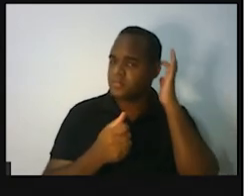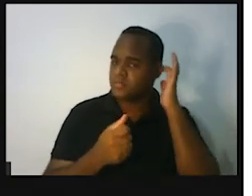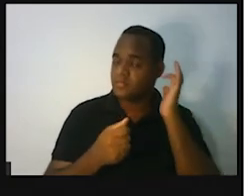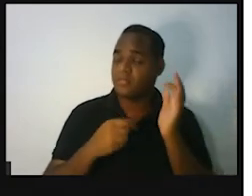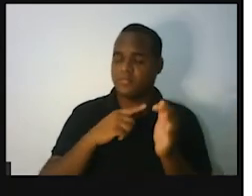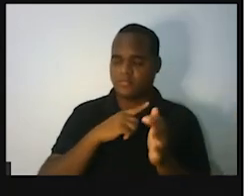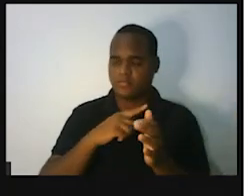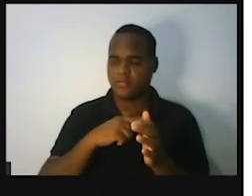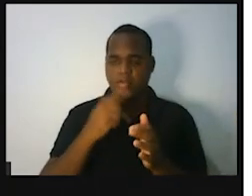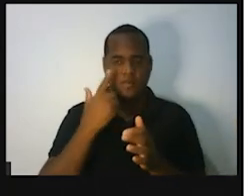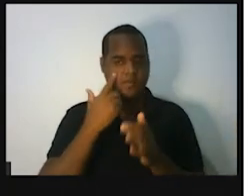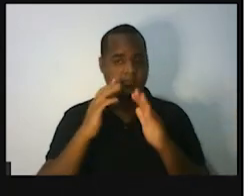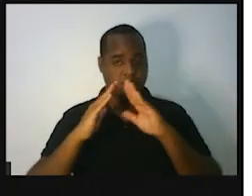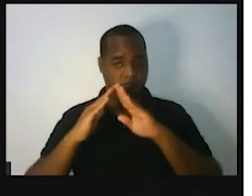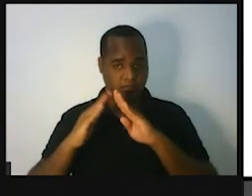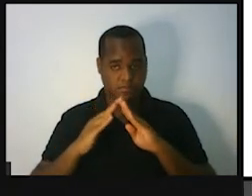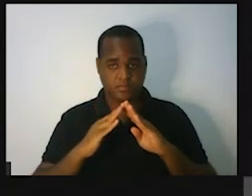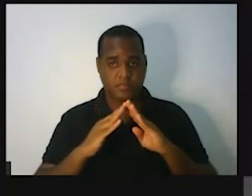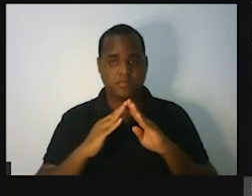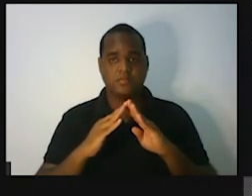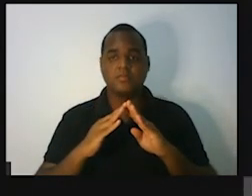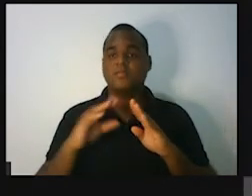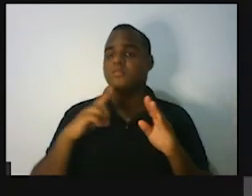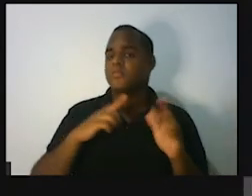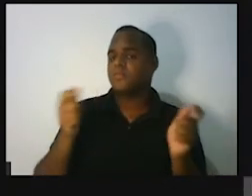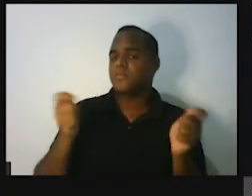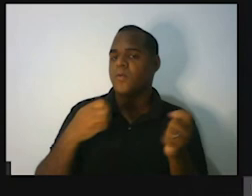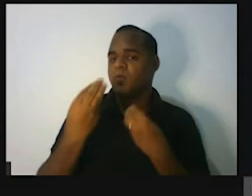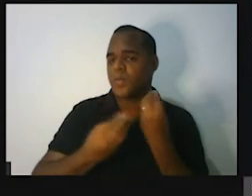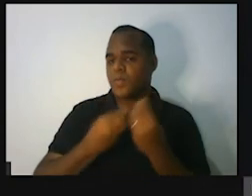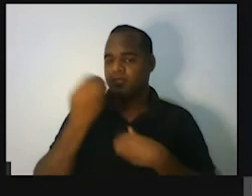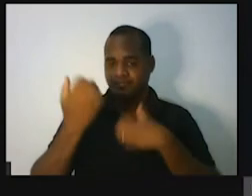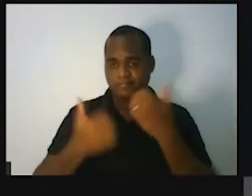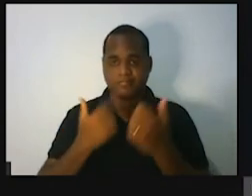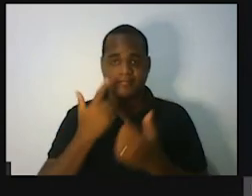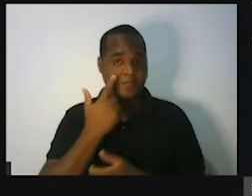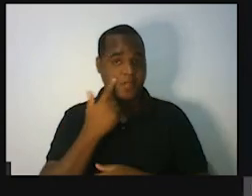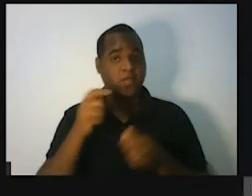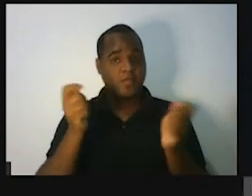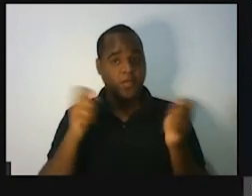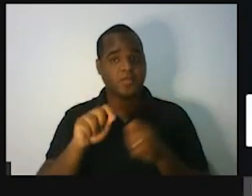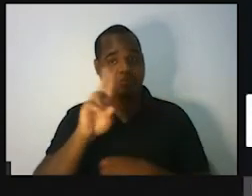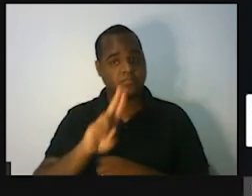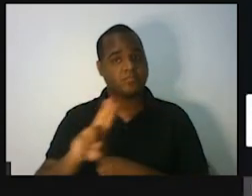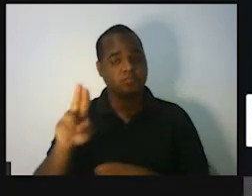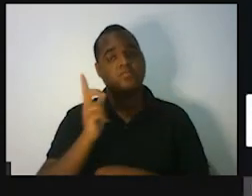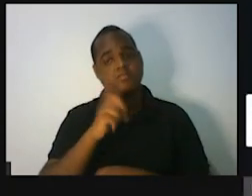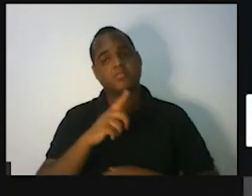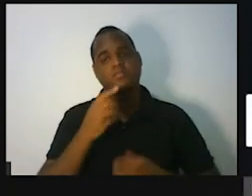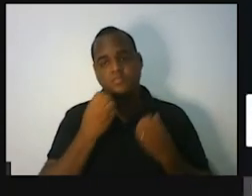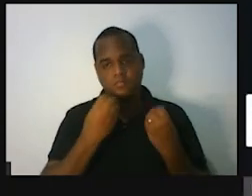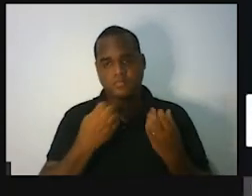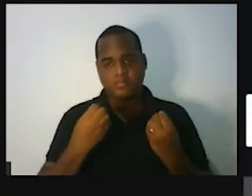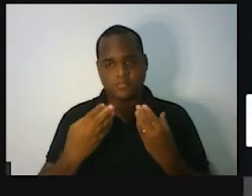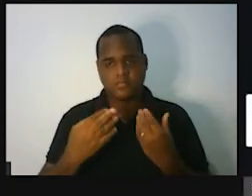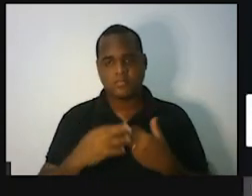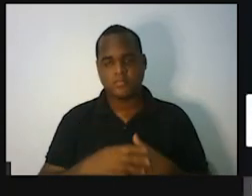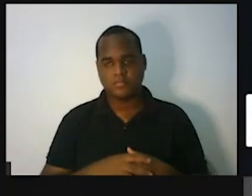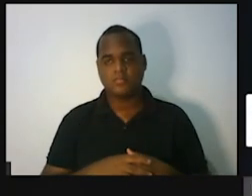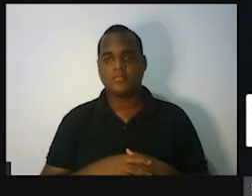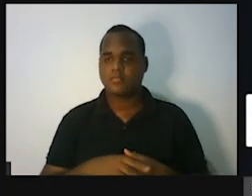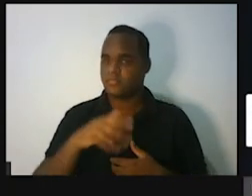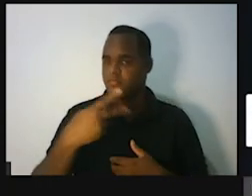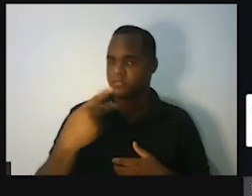fiz aqui um modelozinho que você pode usar para fazer isso.